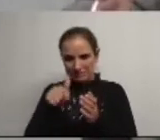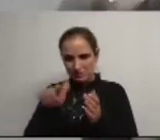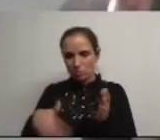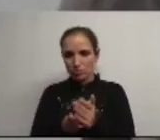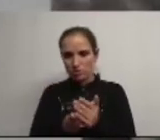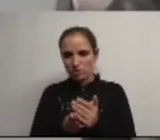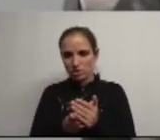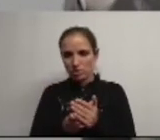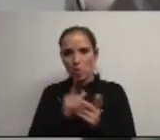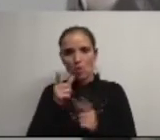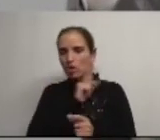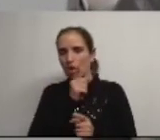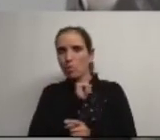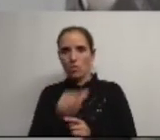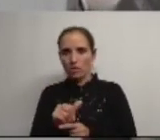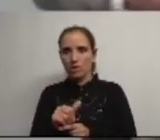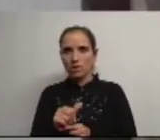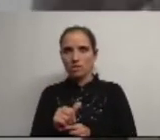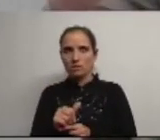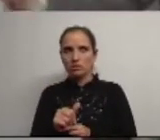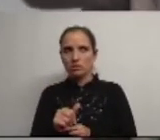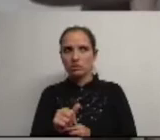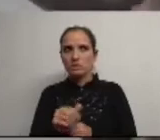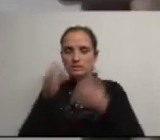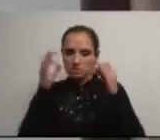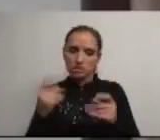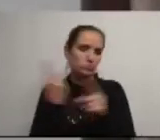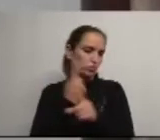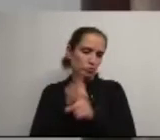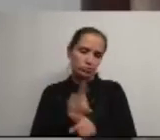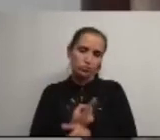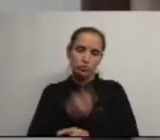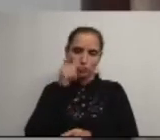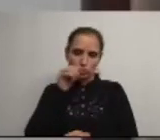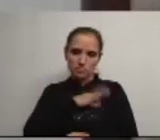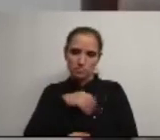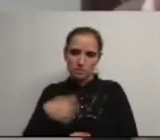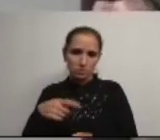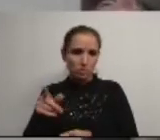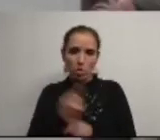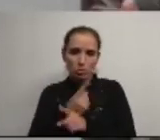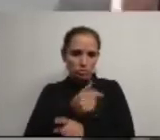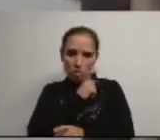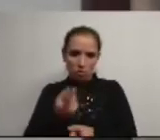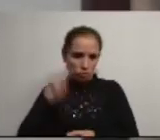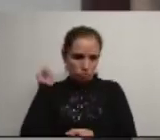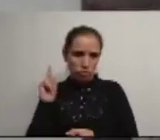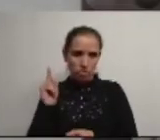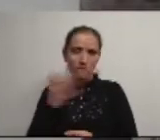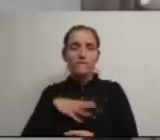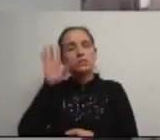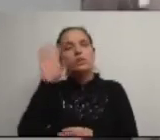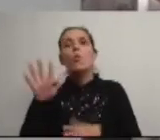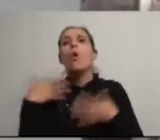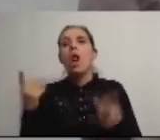naquilo que não está de acordo porque há certamente muitas coisas o Sr. Presidente disse que há coisas com que não está de acordo queríamos